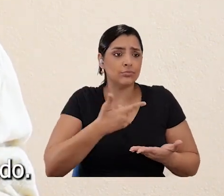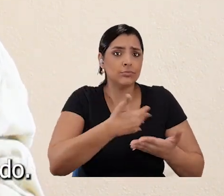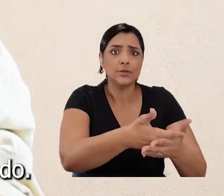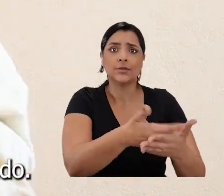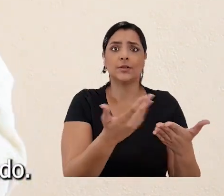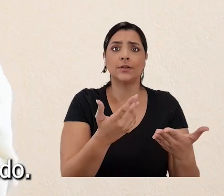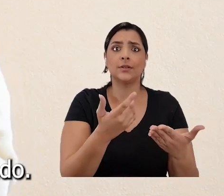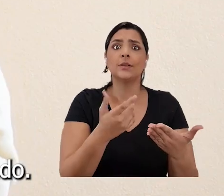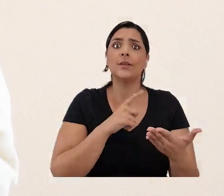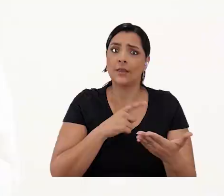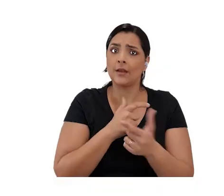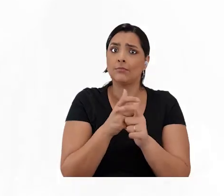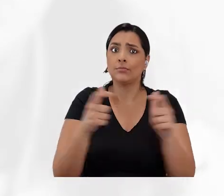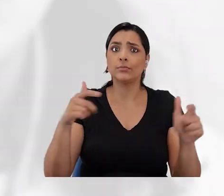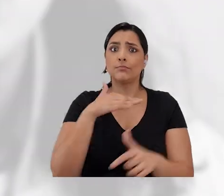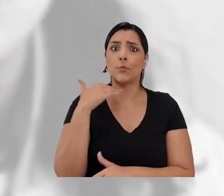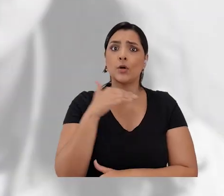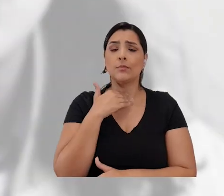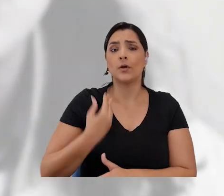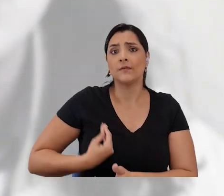a população LGBT está morrendo.